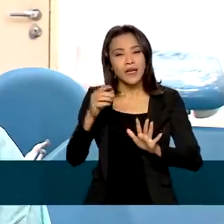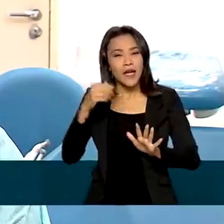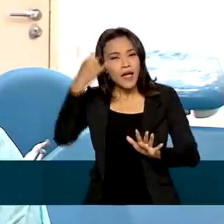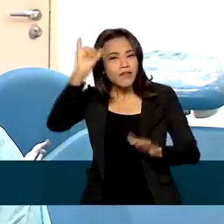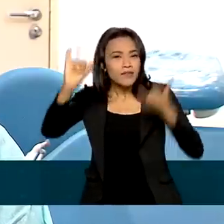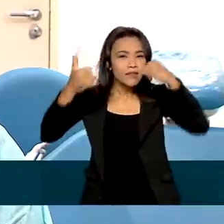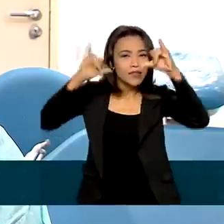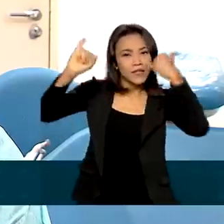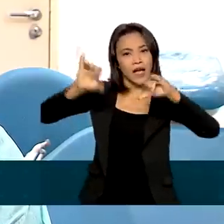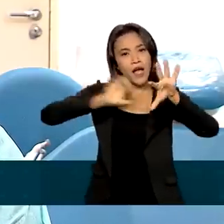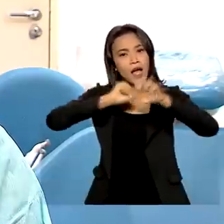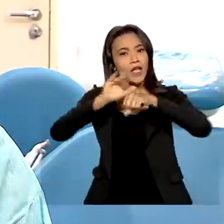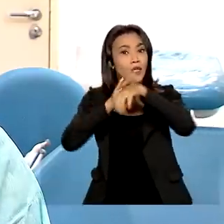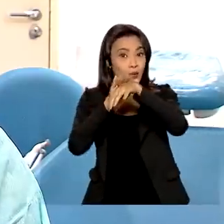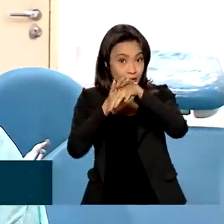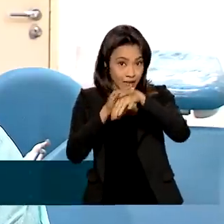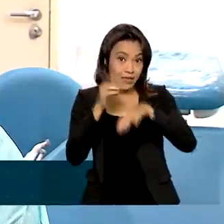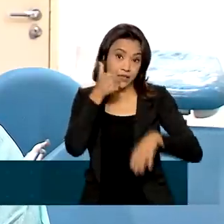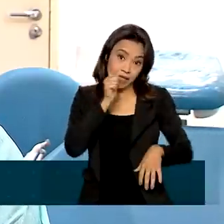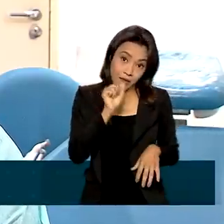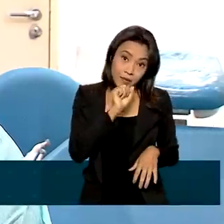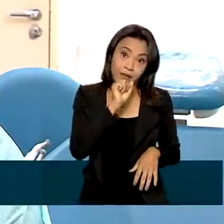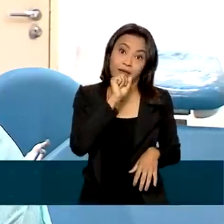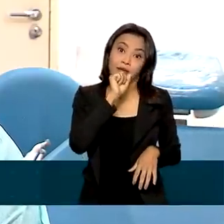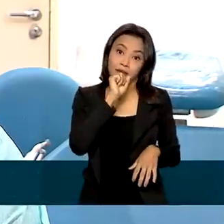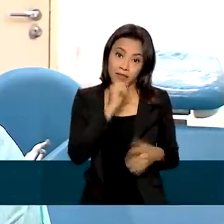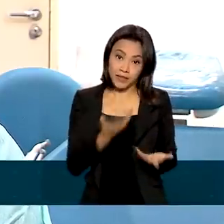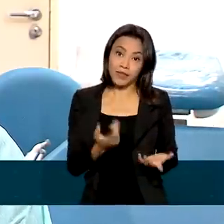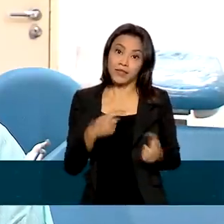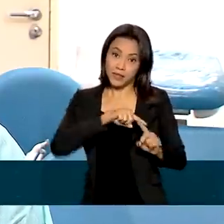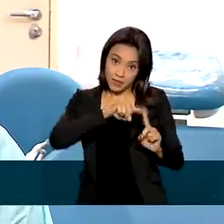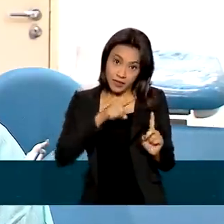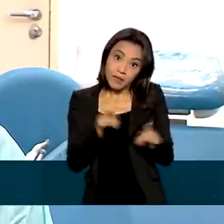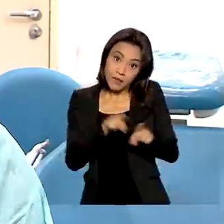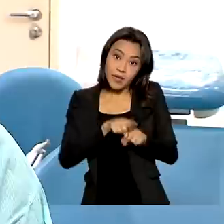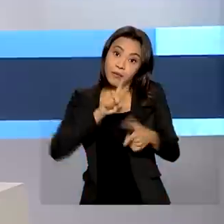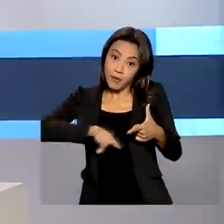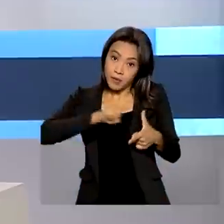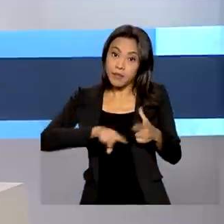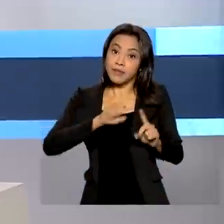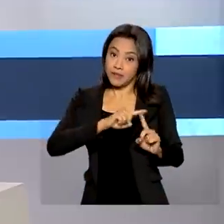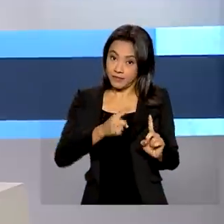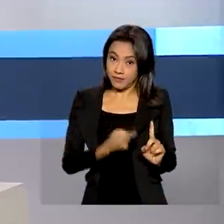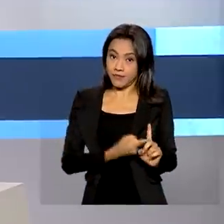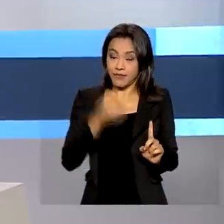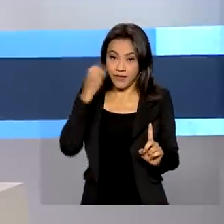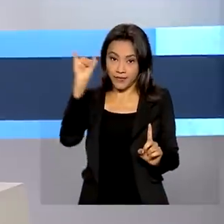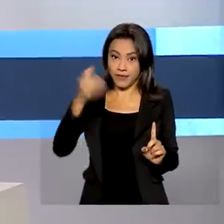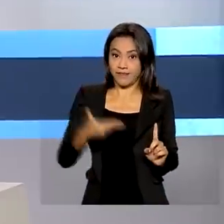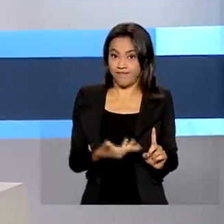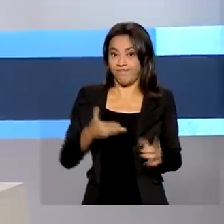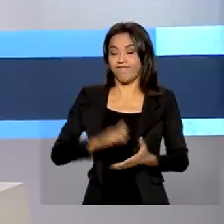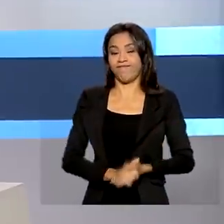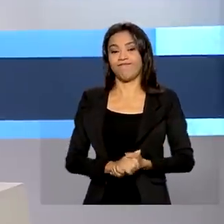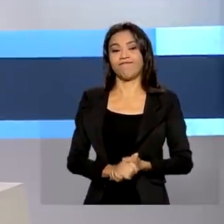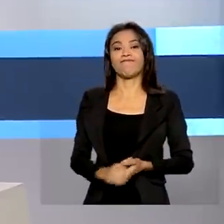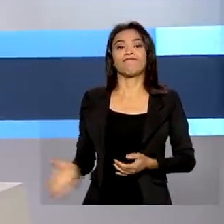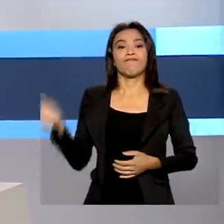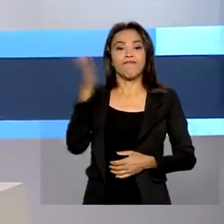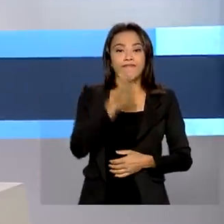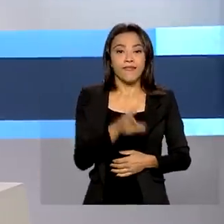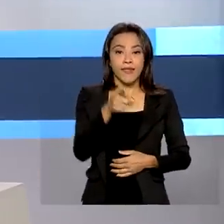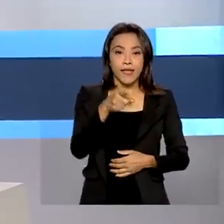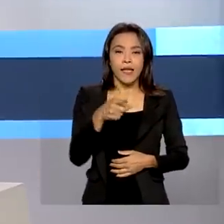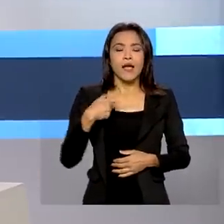doença bucal na mãe, que você vai prevenir também problemas com a criança. O projeto Malha Fina, de